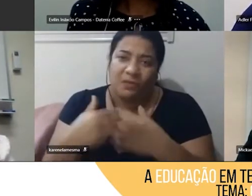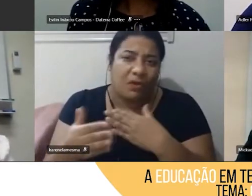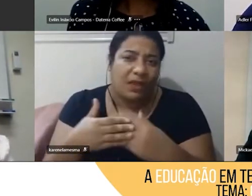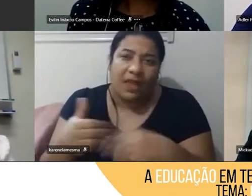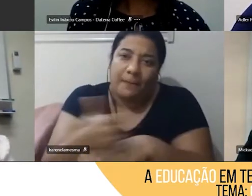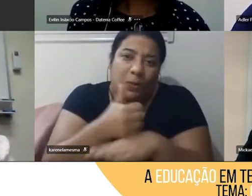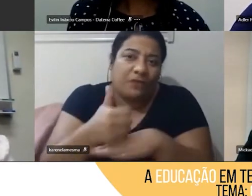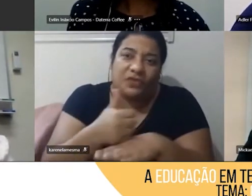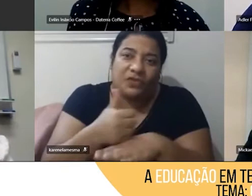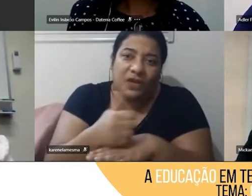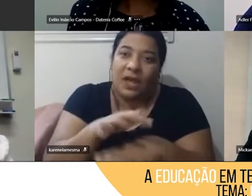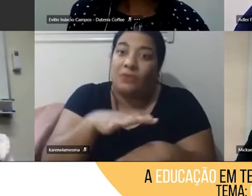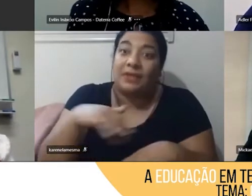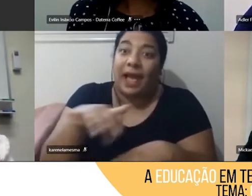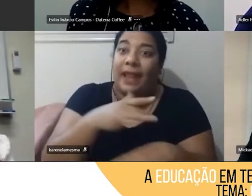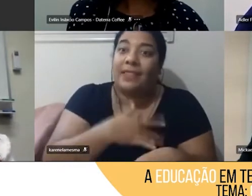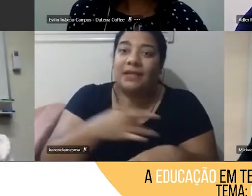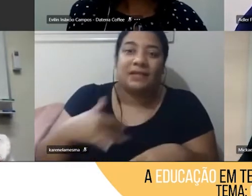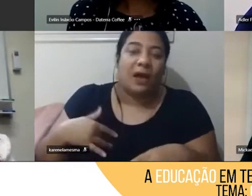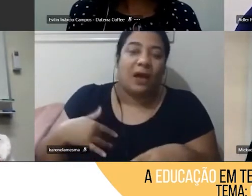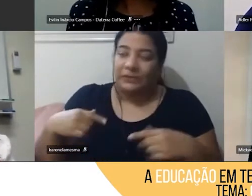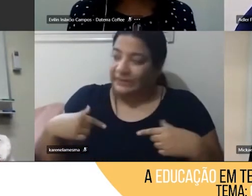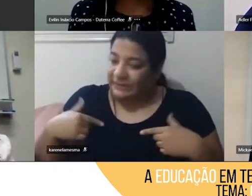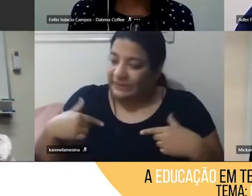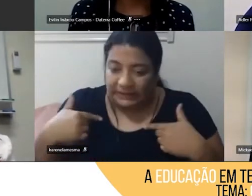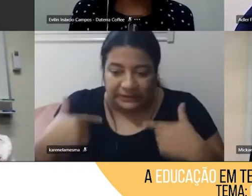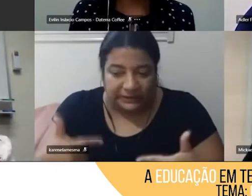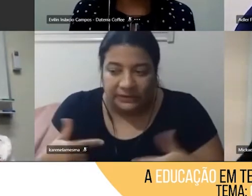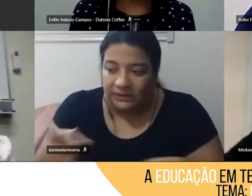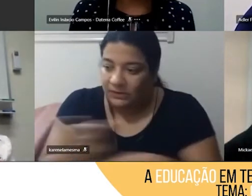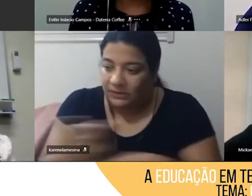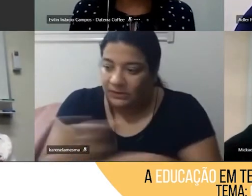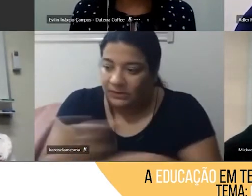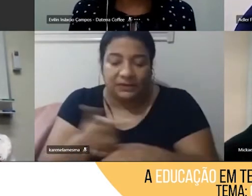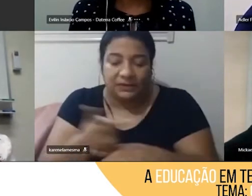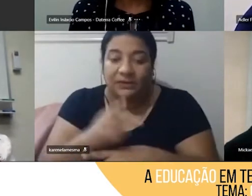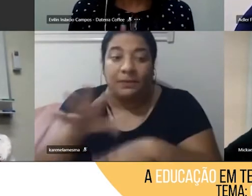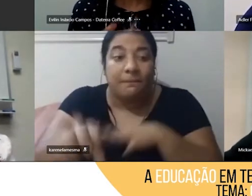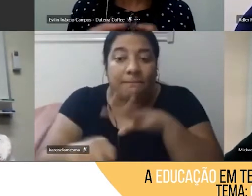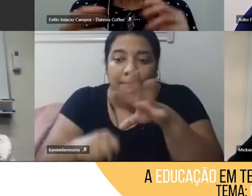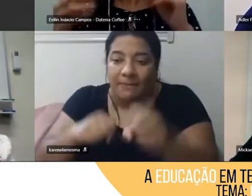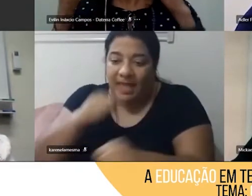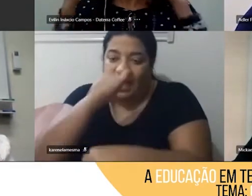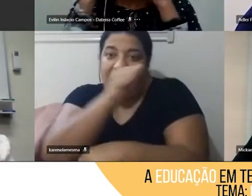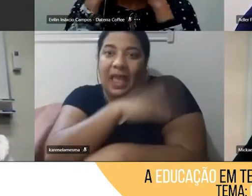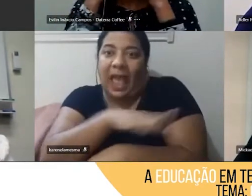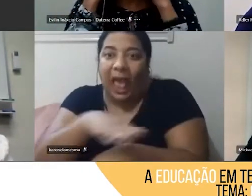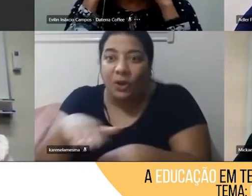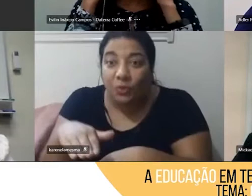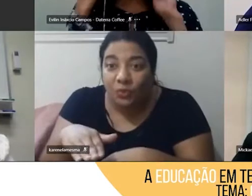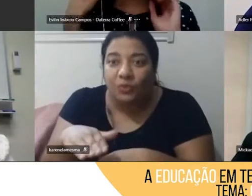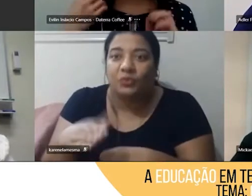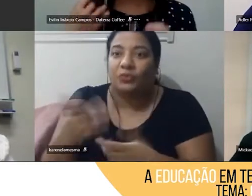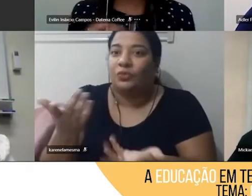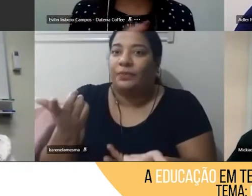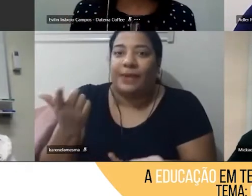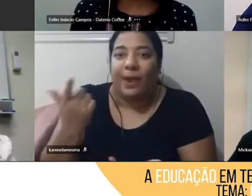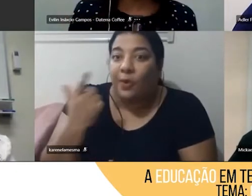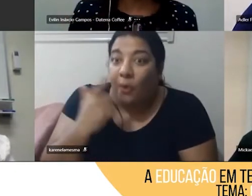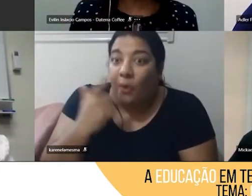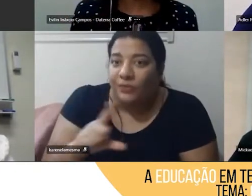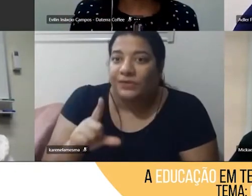ficamos na linha de frente buscando ativamente nossos alunos para minimizar aí os